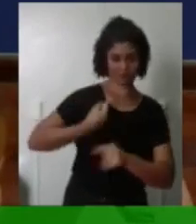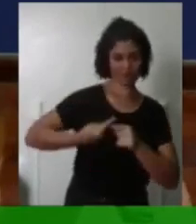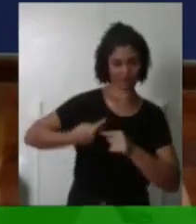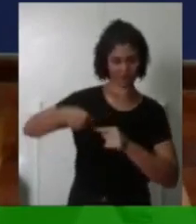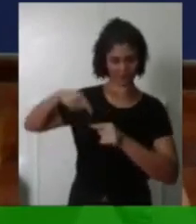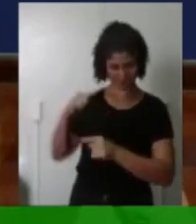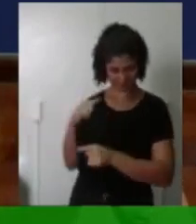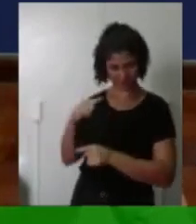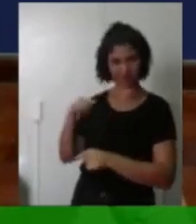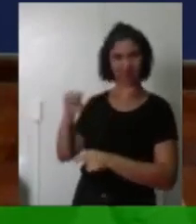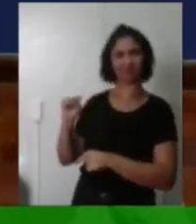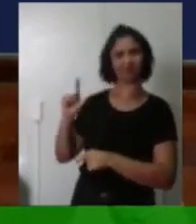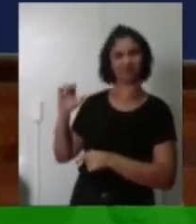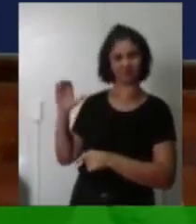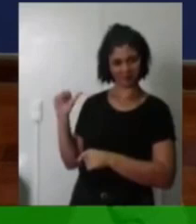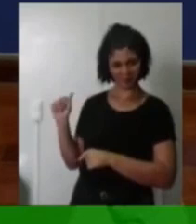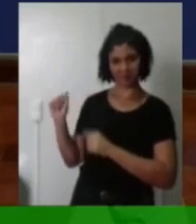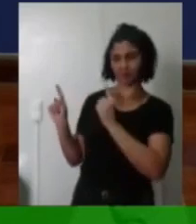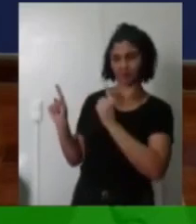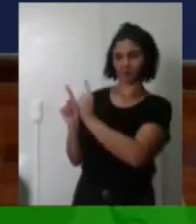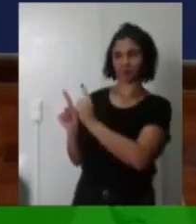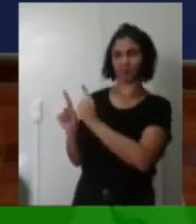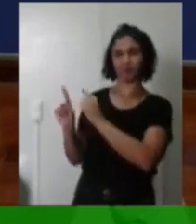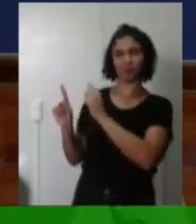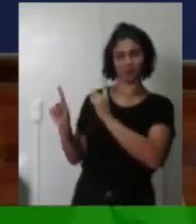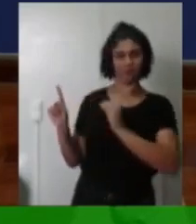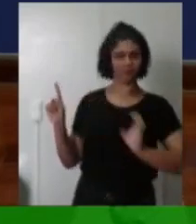Conheci Selma como deputado estadual